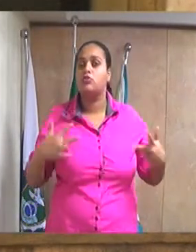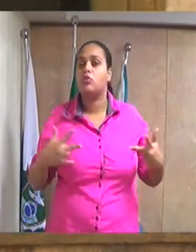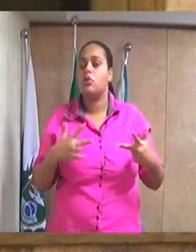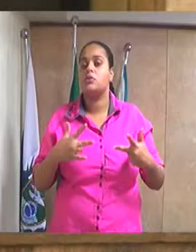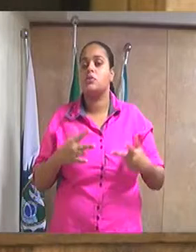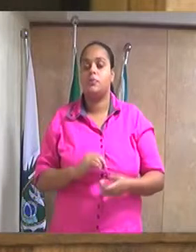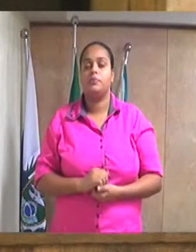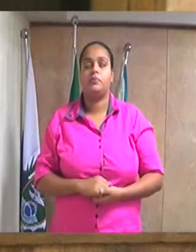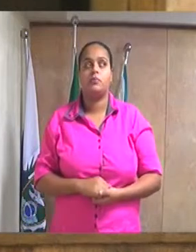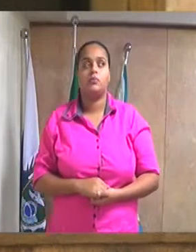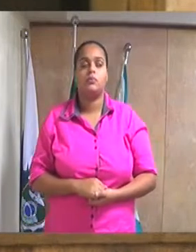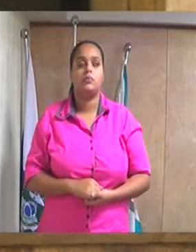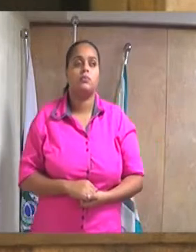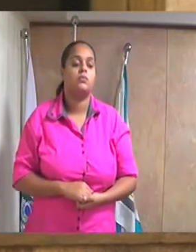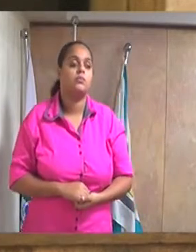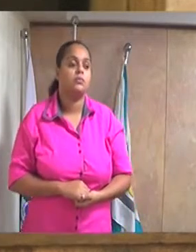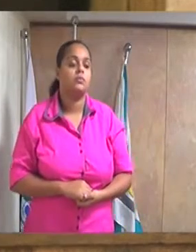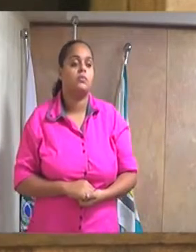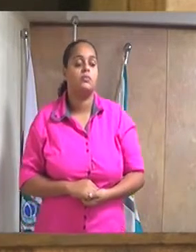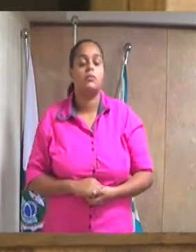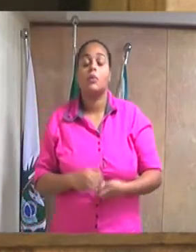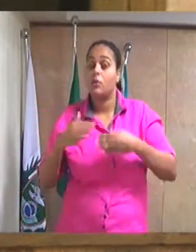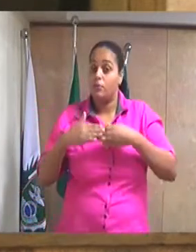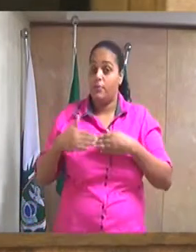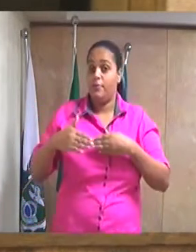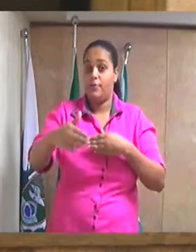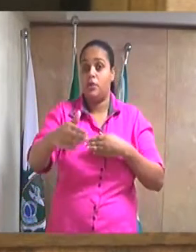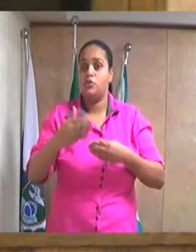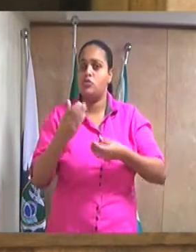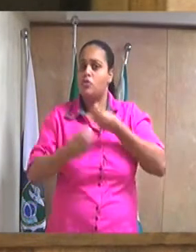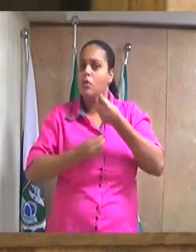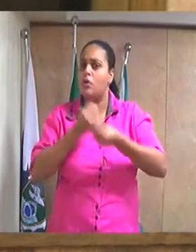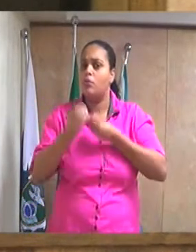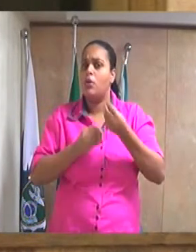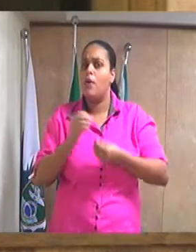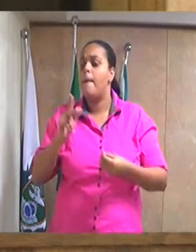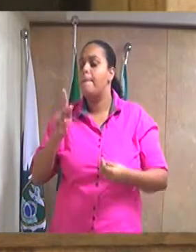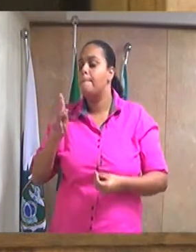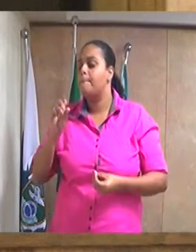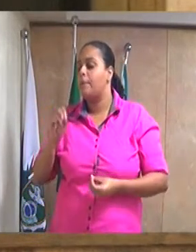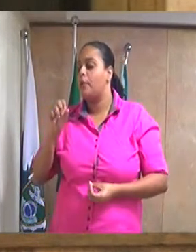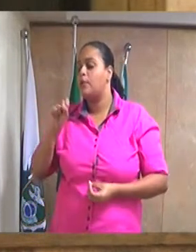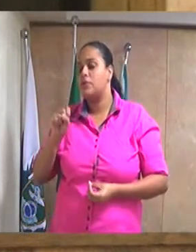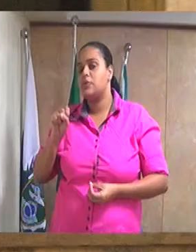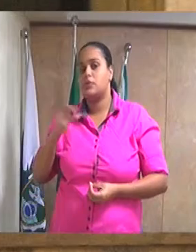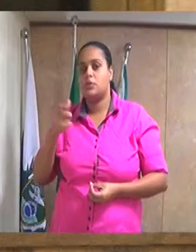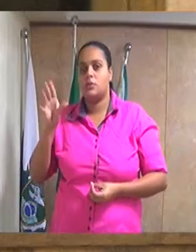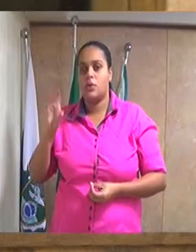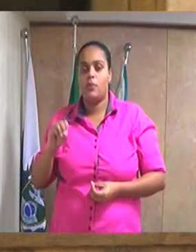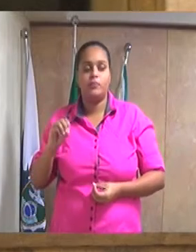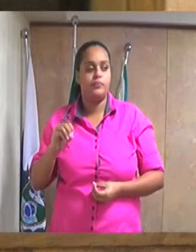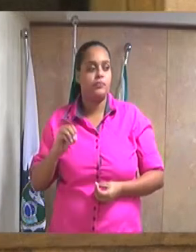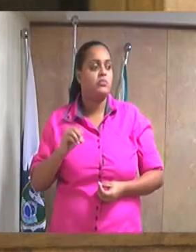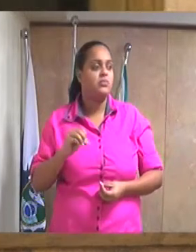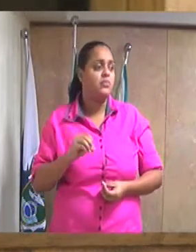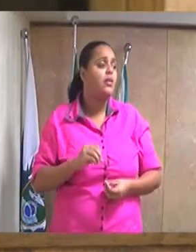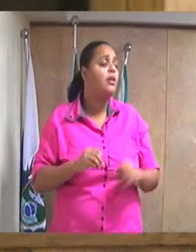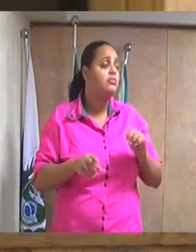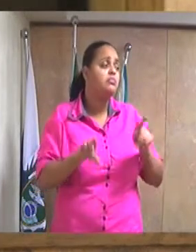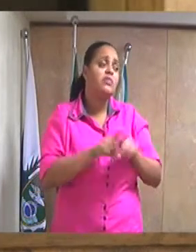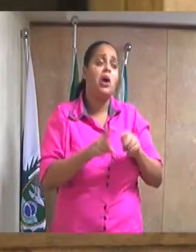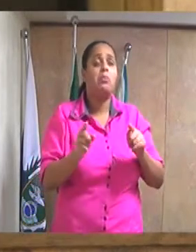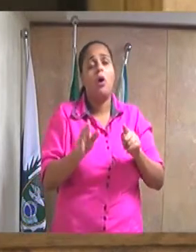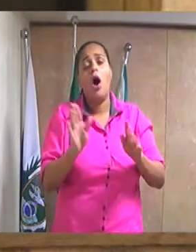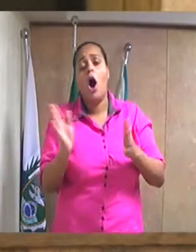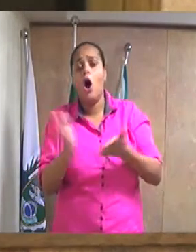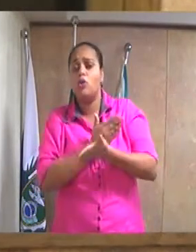qual vai ser daqui por diante a posição do IPMDC e temos algumas propostas para